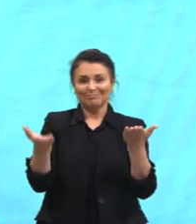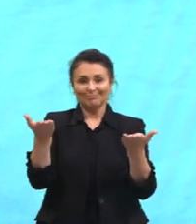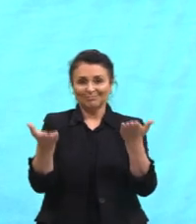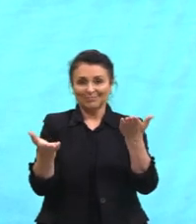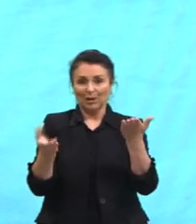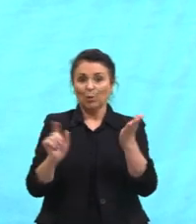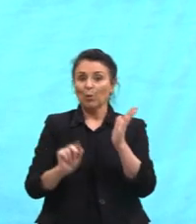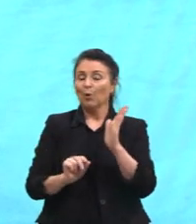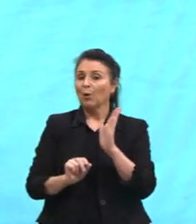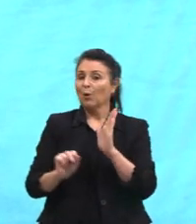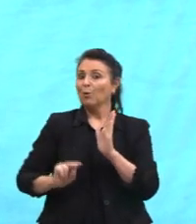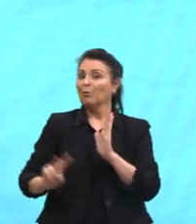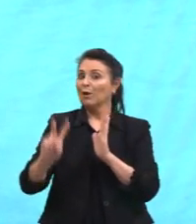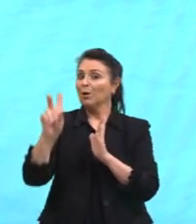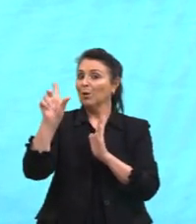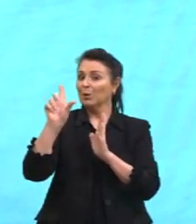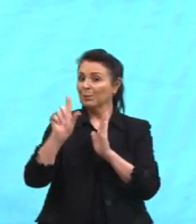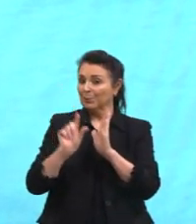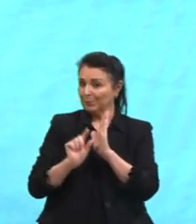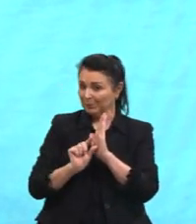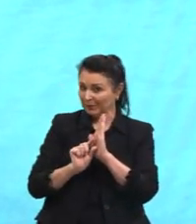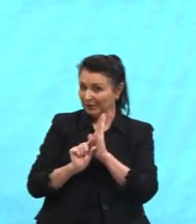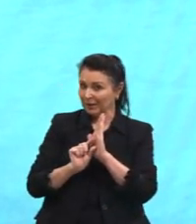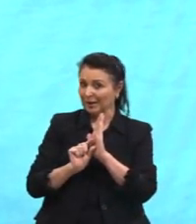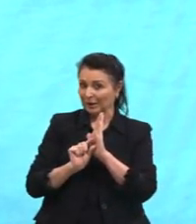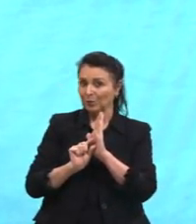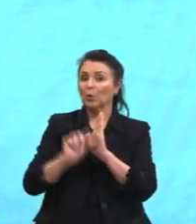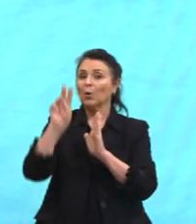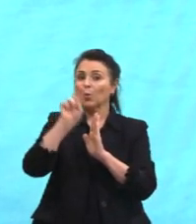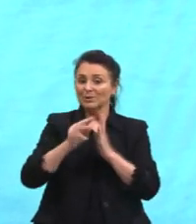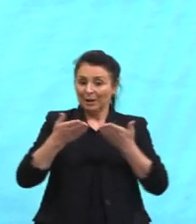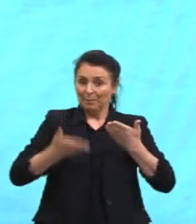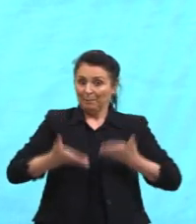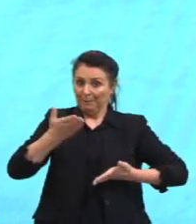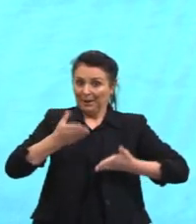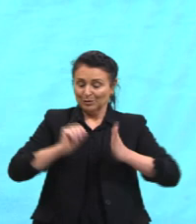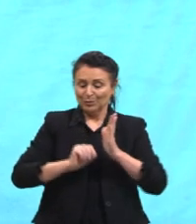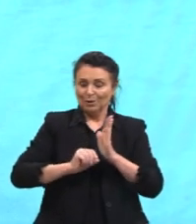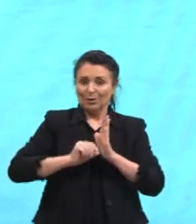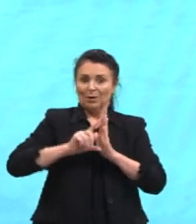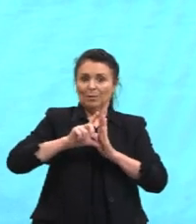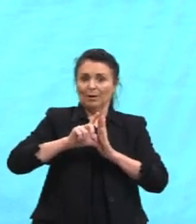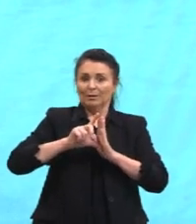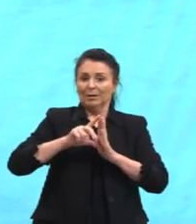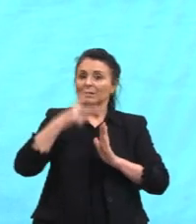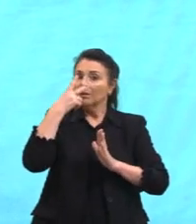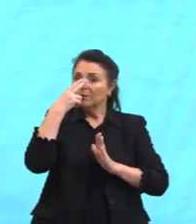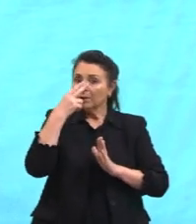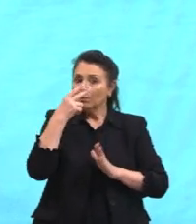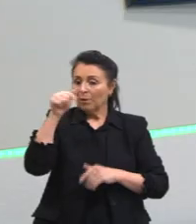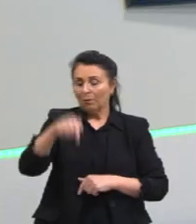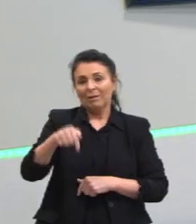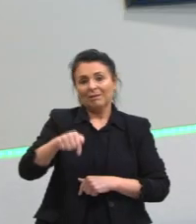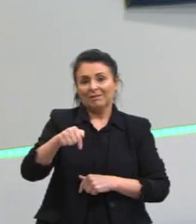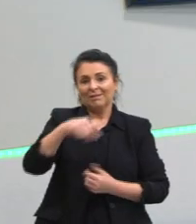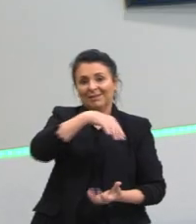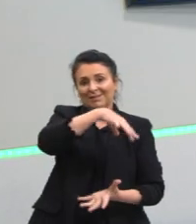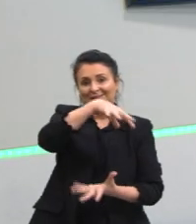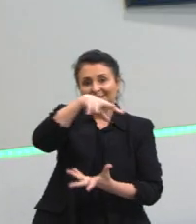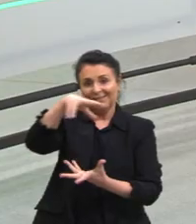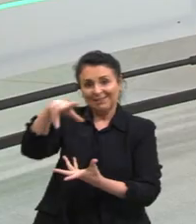baixo na Lua por uma massa maior e aí o nosso peso vai ficar parecido com o que a gente tem na Terra, tá?